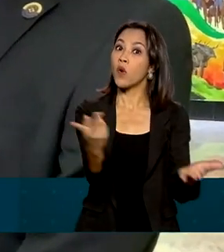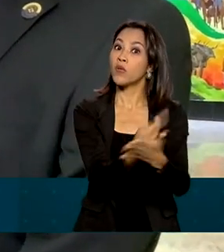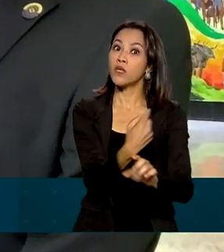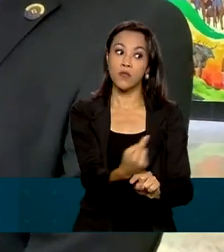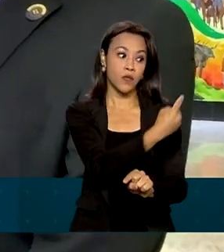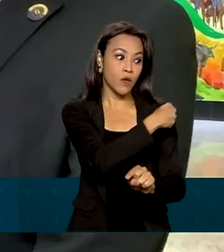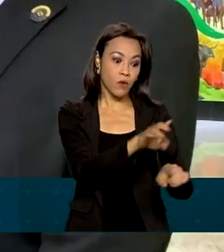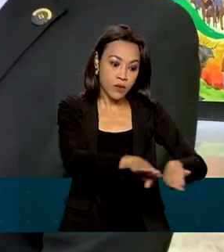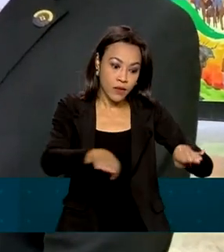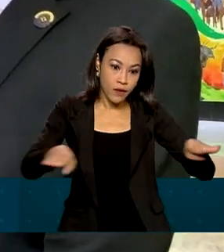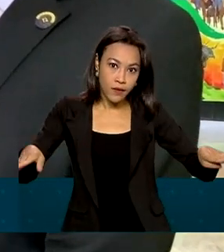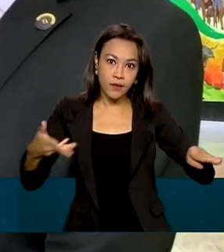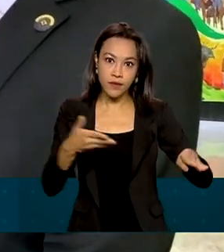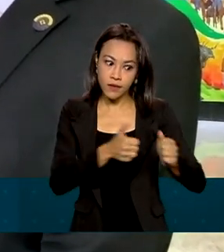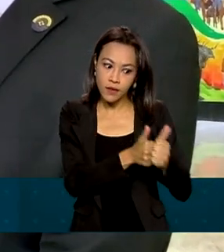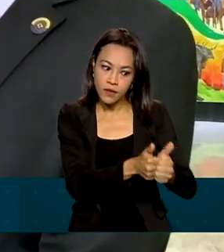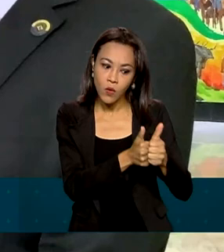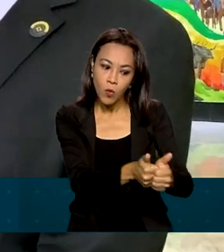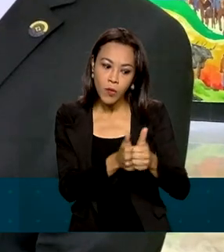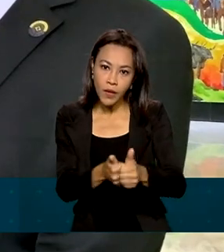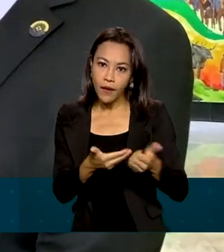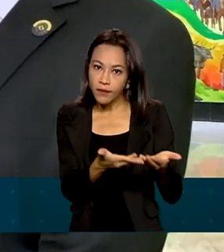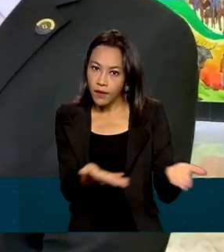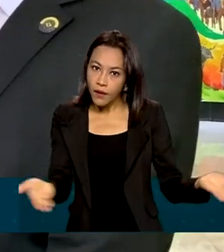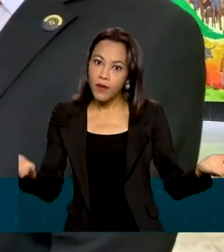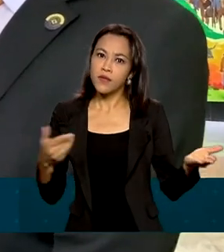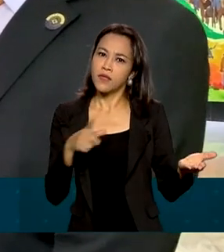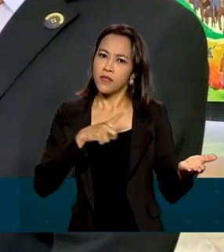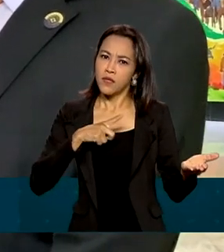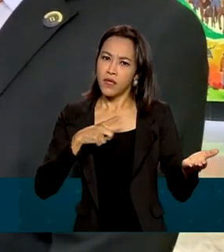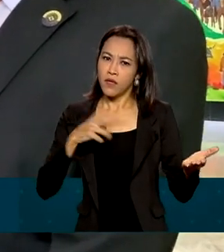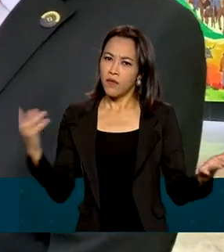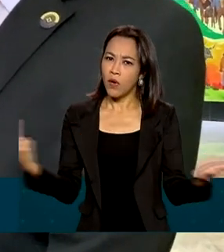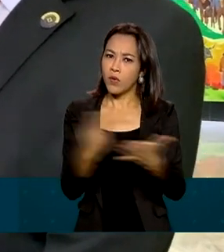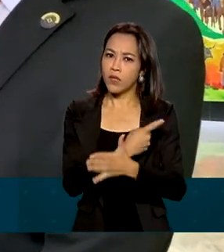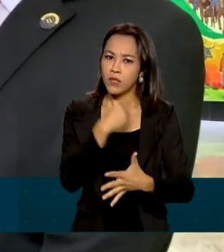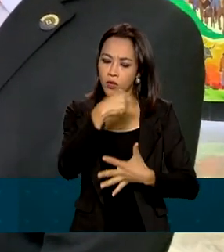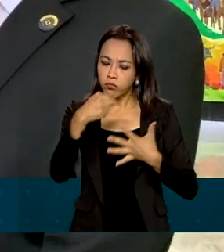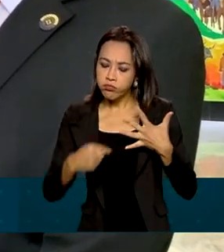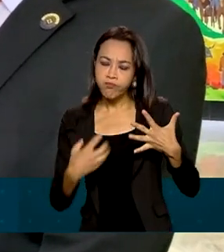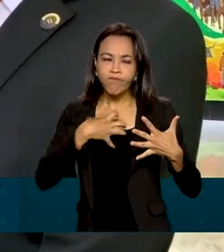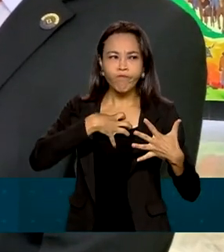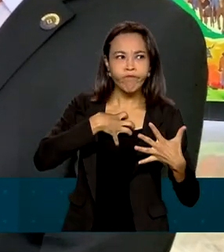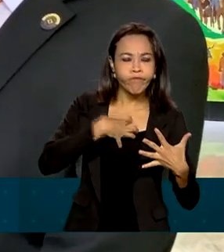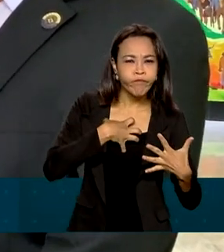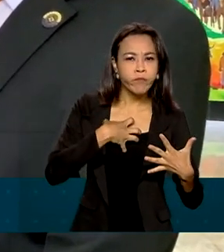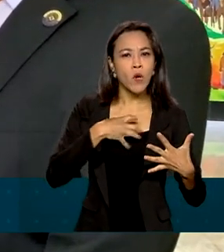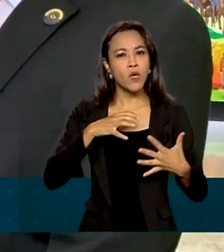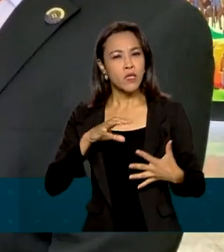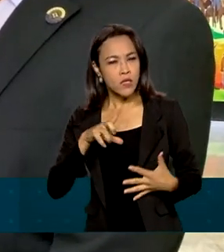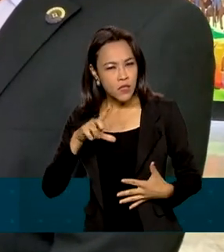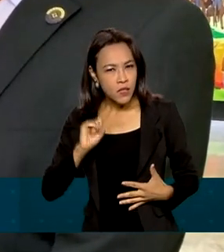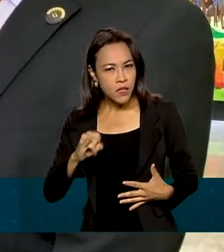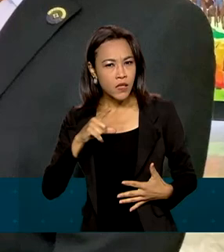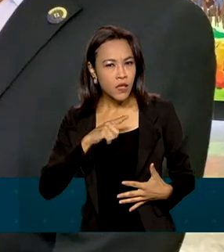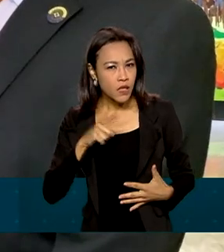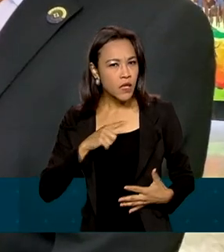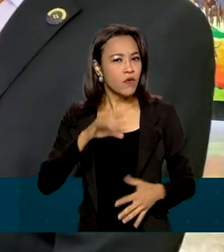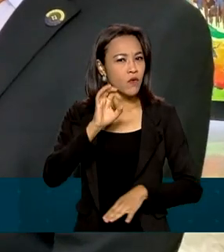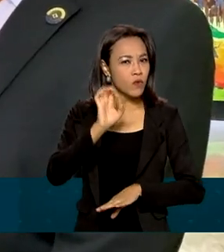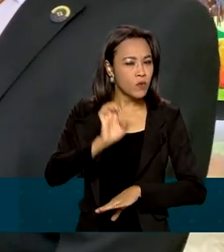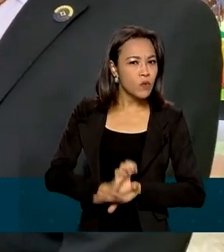crianças, se elas estão sendo acompanhadas, se algumas delas teve reação ou não, se houve, por parte do Estado, algum tipo de